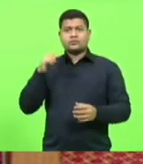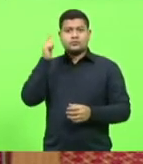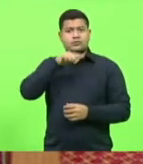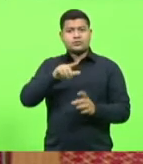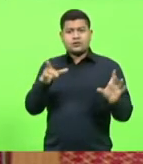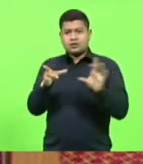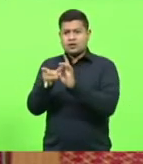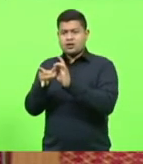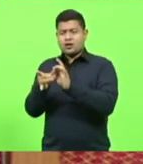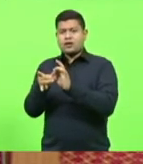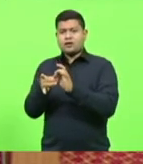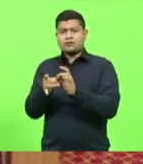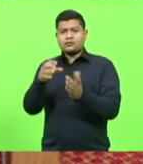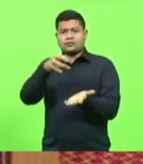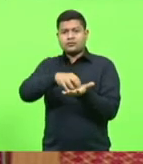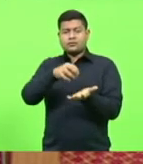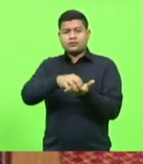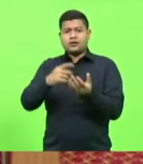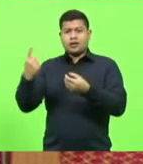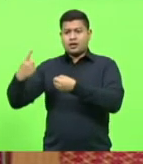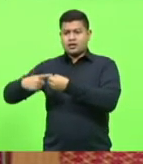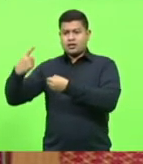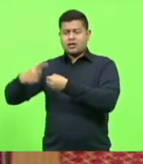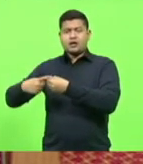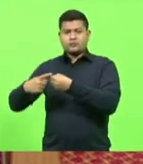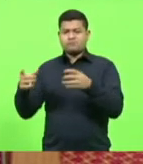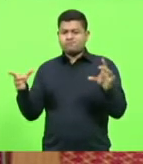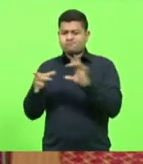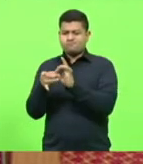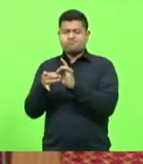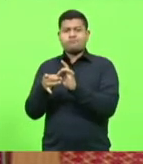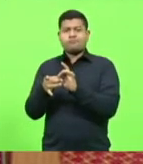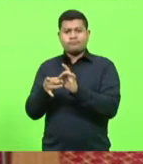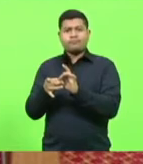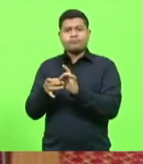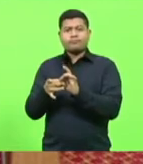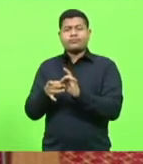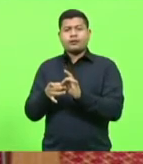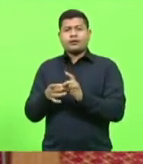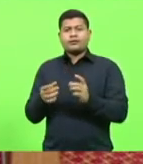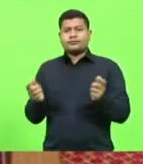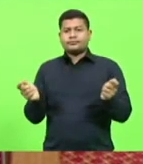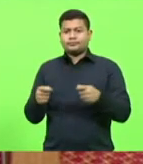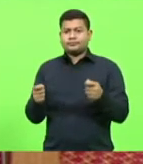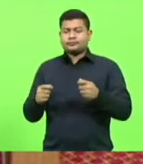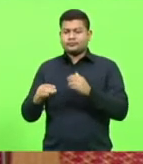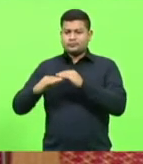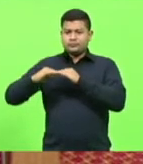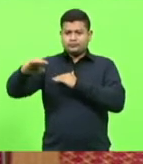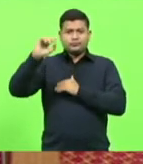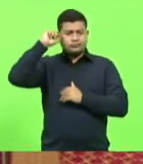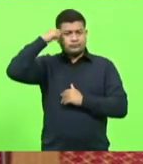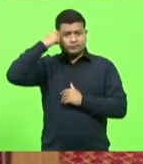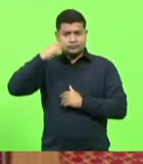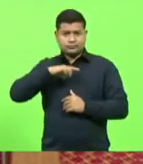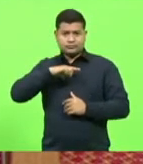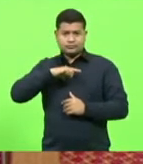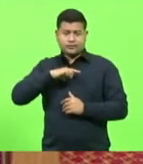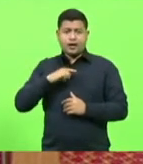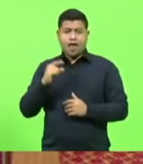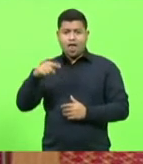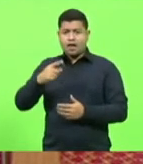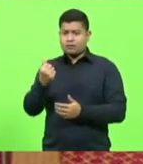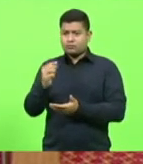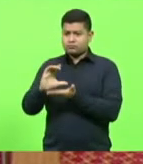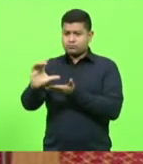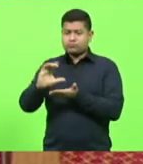de treinamento com a cidade, daí fica totalmente interligado por asfalto. Esse investimento